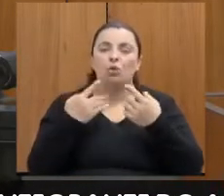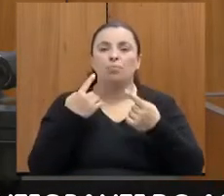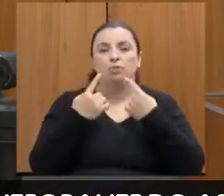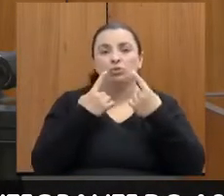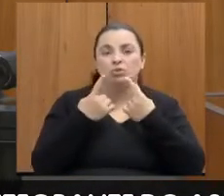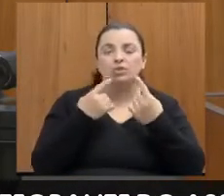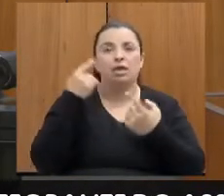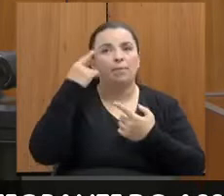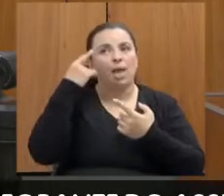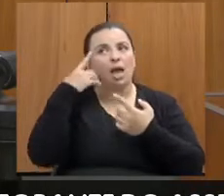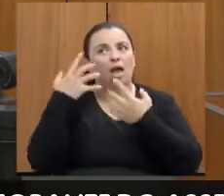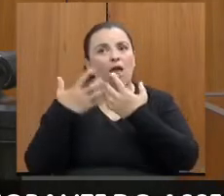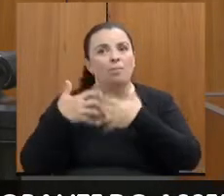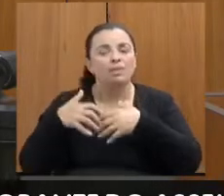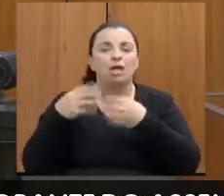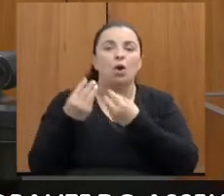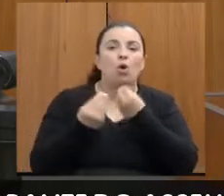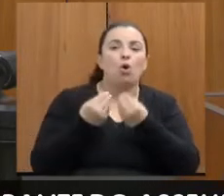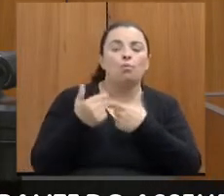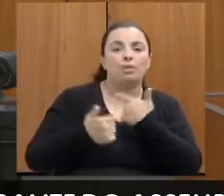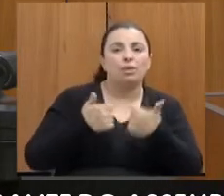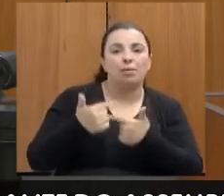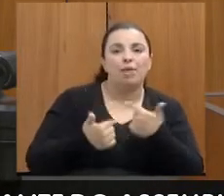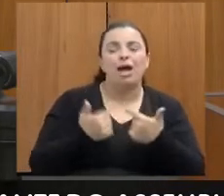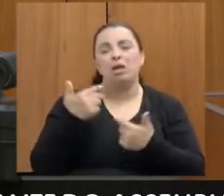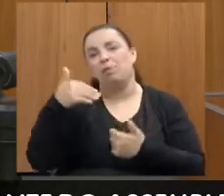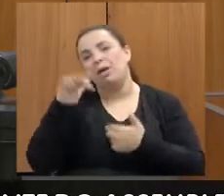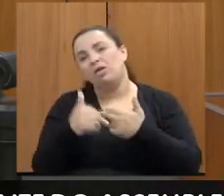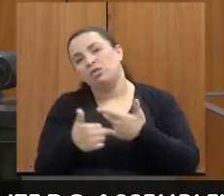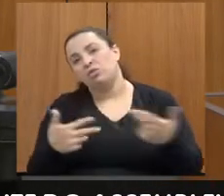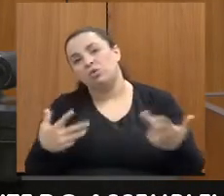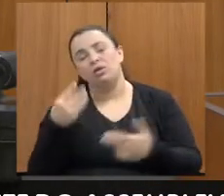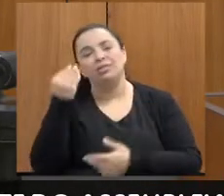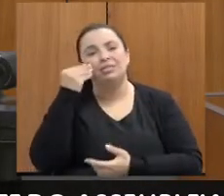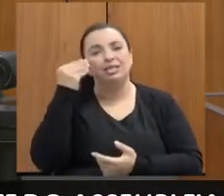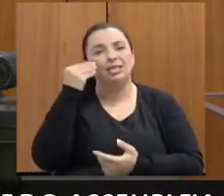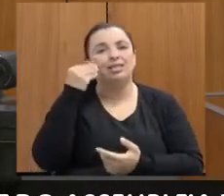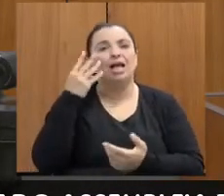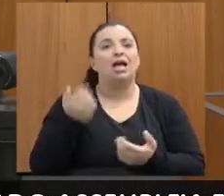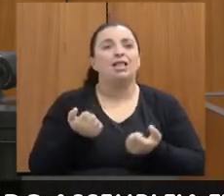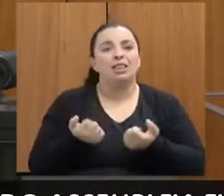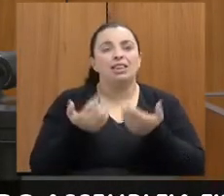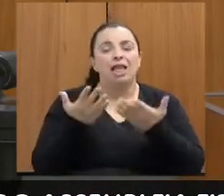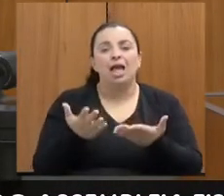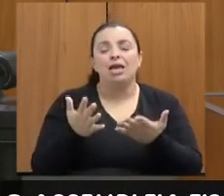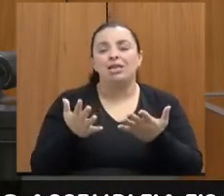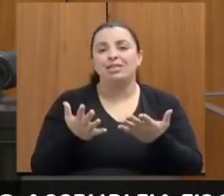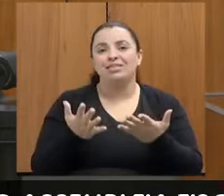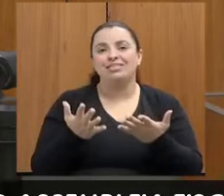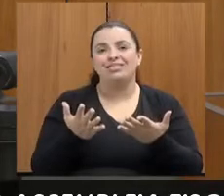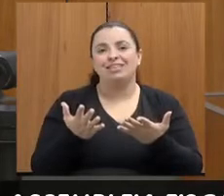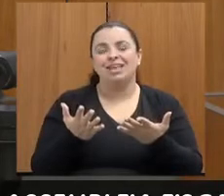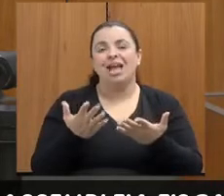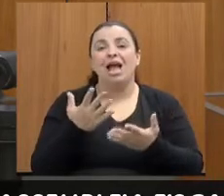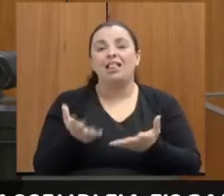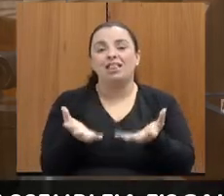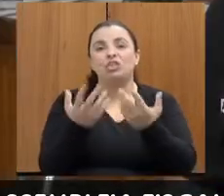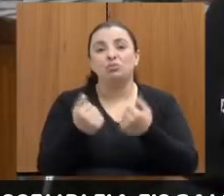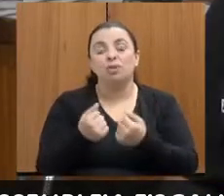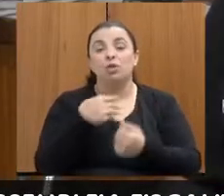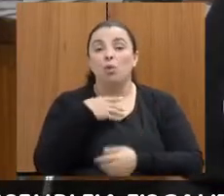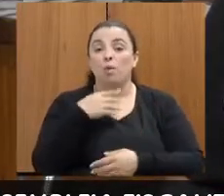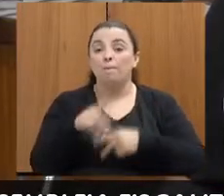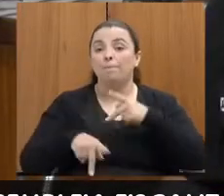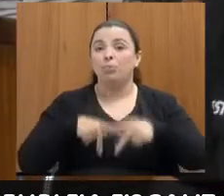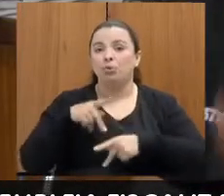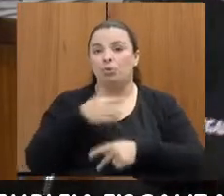serviço e tudo mais, o tempo todo e tentar prestar o que a gente sempre faz, que é prestar serviço público de qualidade. É para isso que